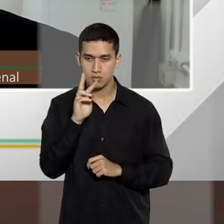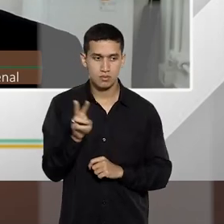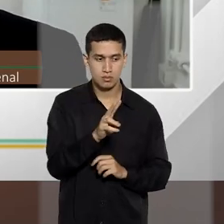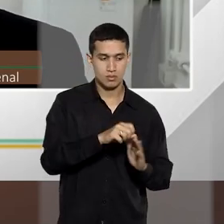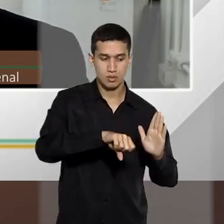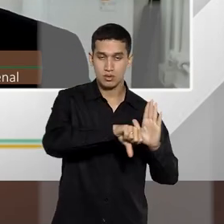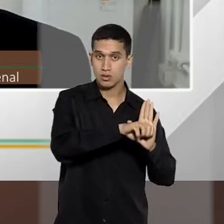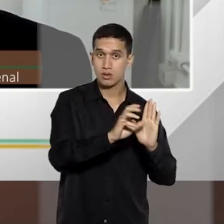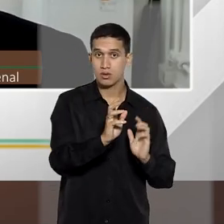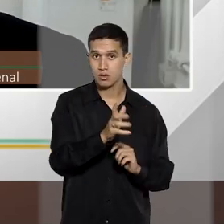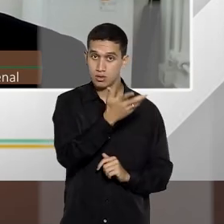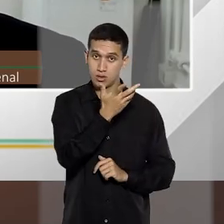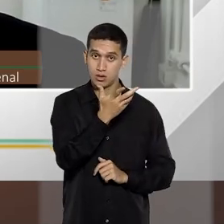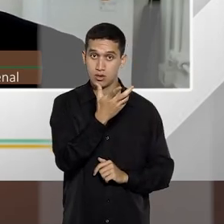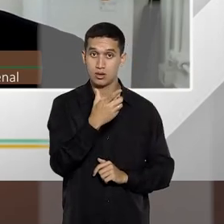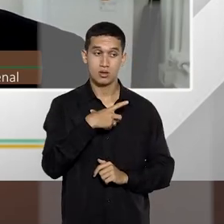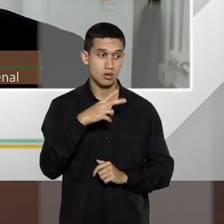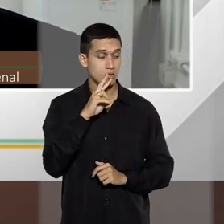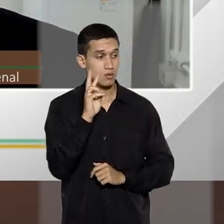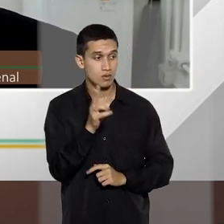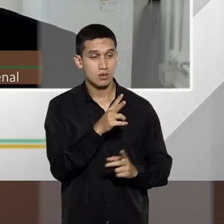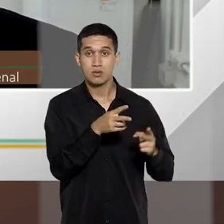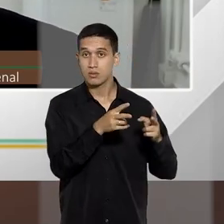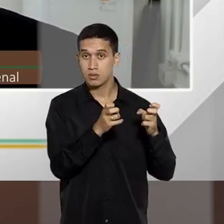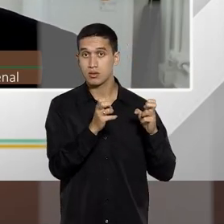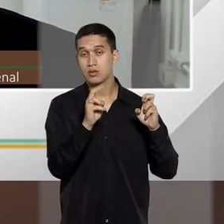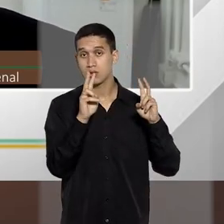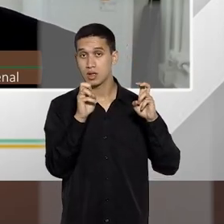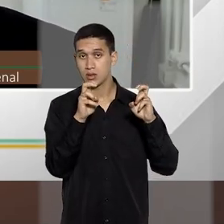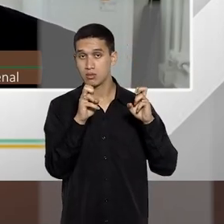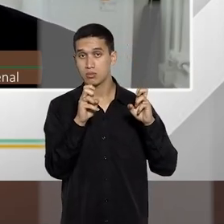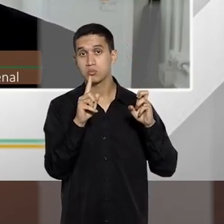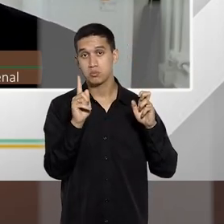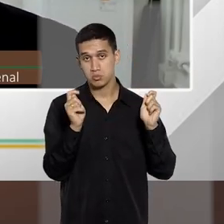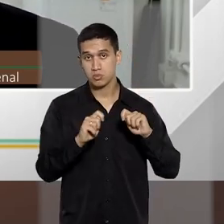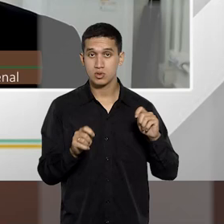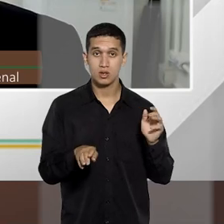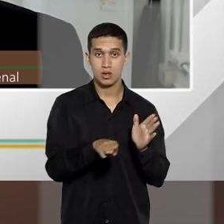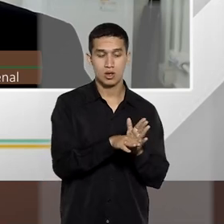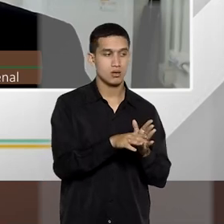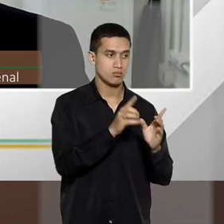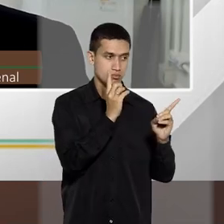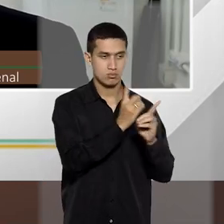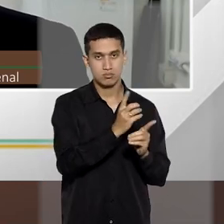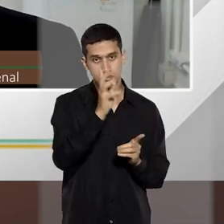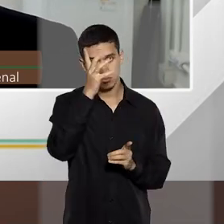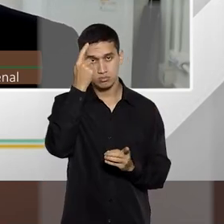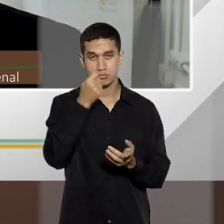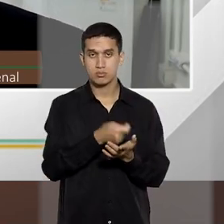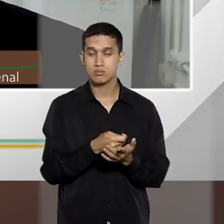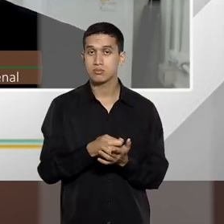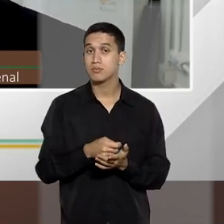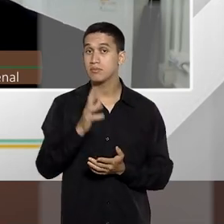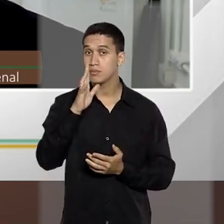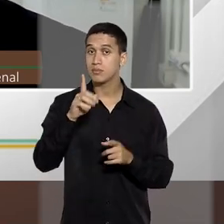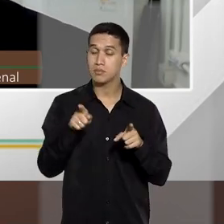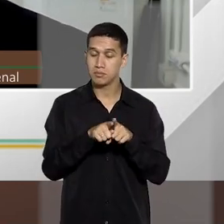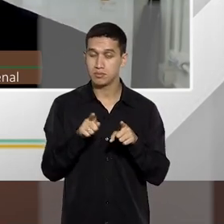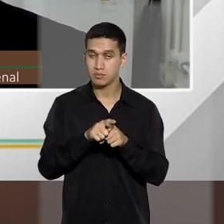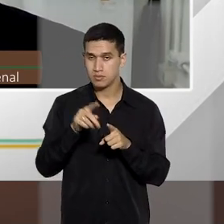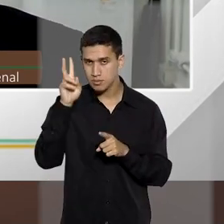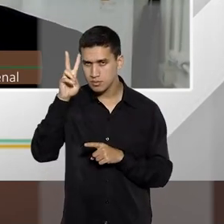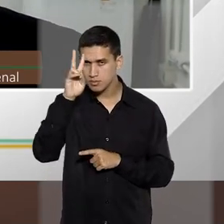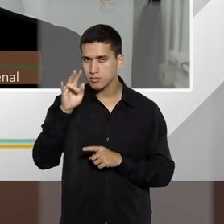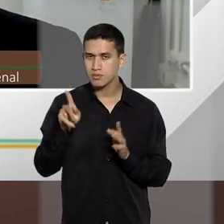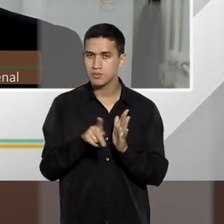crime continuado, já vou dar o conceito, você poderia chegar a soluções absurdas, mas eu vou um exemplo, vou partir do conceito, do exemplo, porque